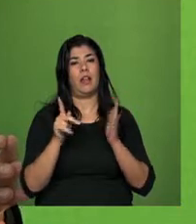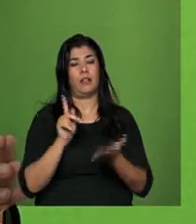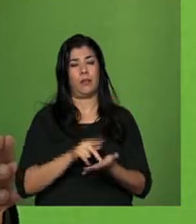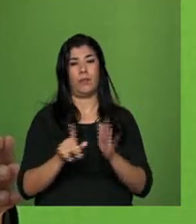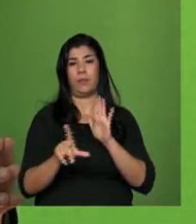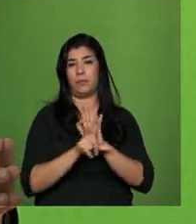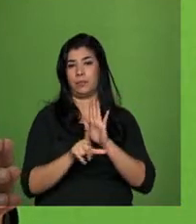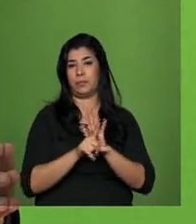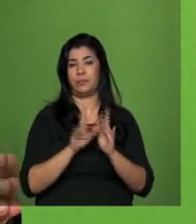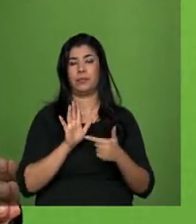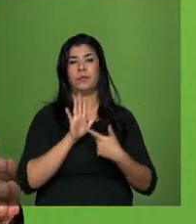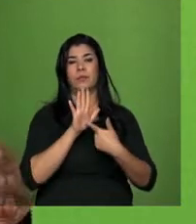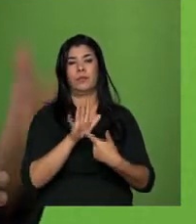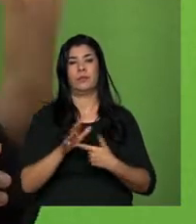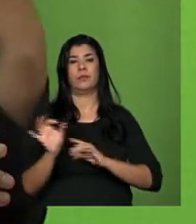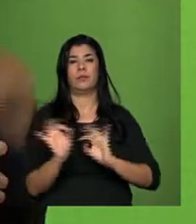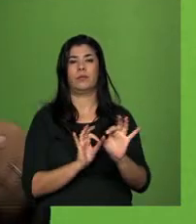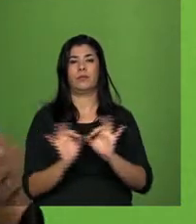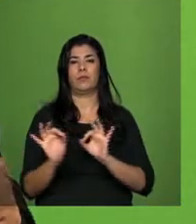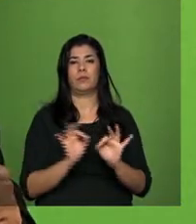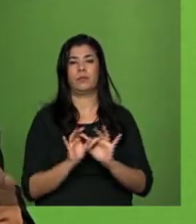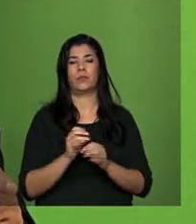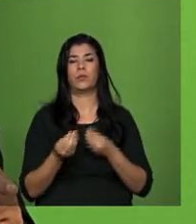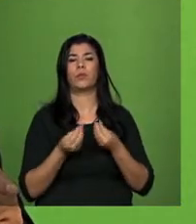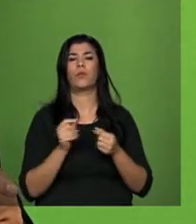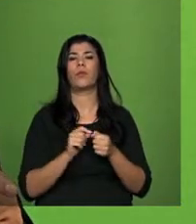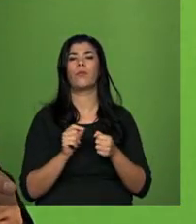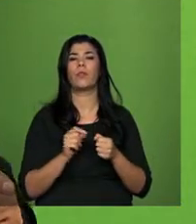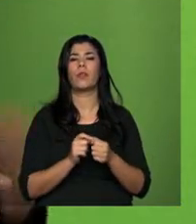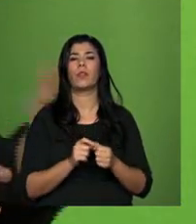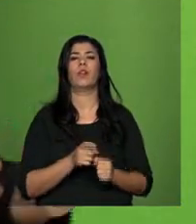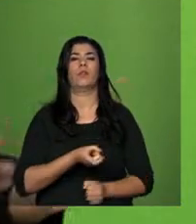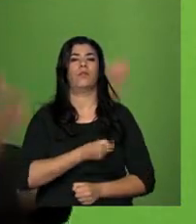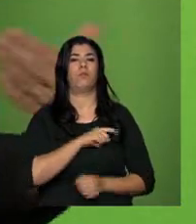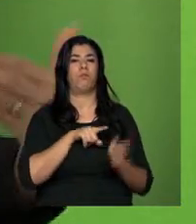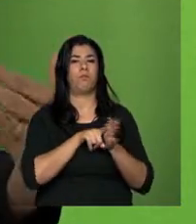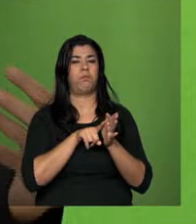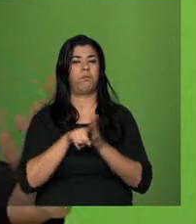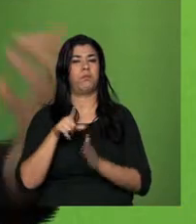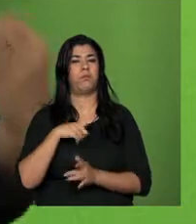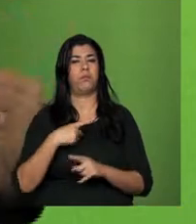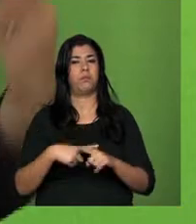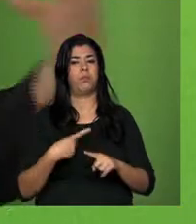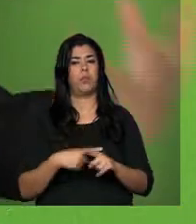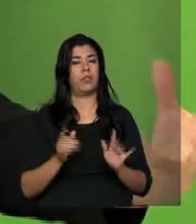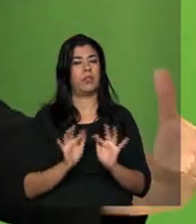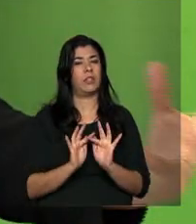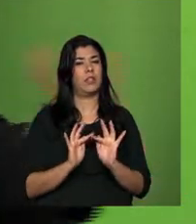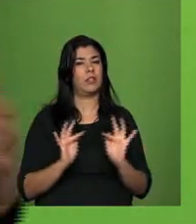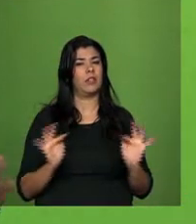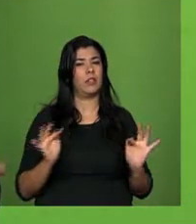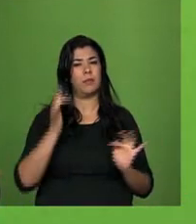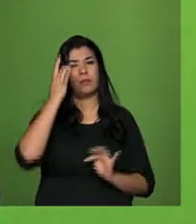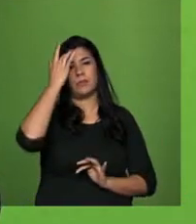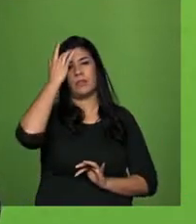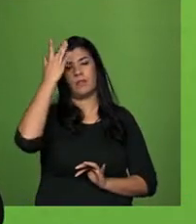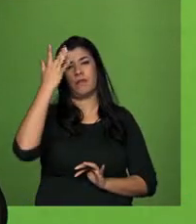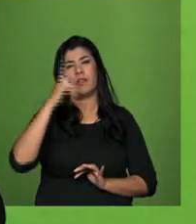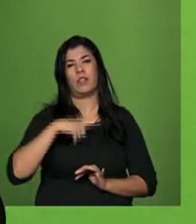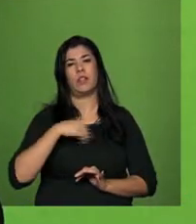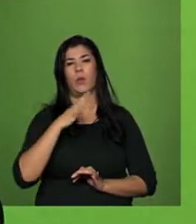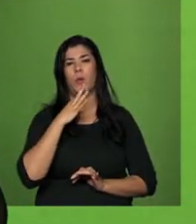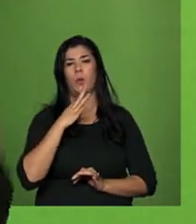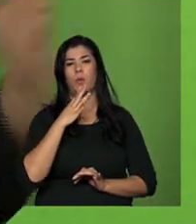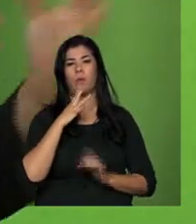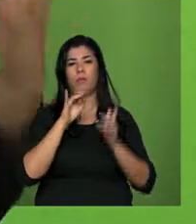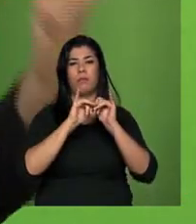as estruturas de fiscalização e vai facilitar a fiscalização, porque ela vai ser mais simples você acessar a informação e